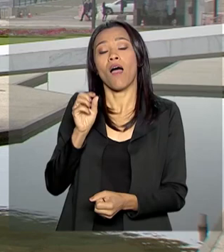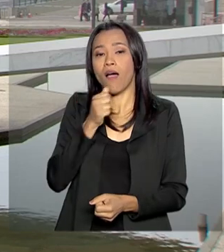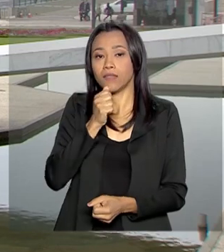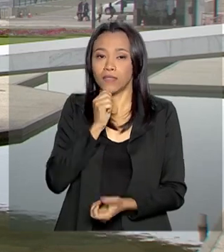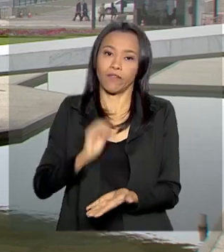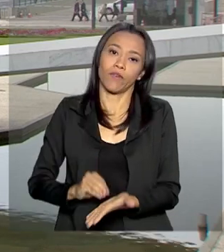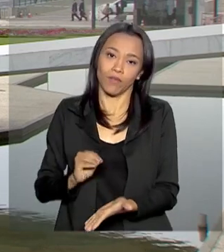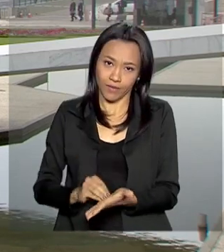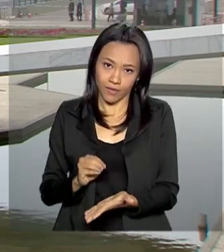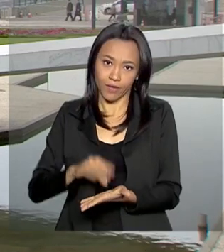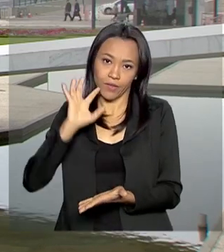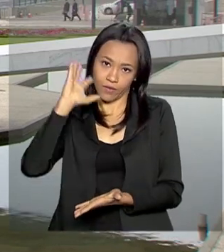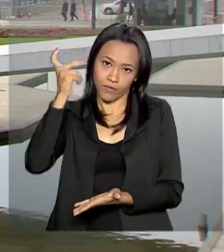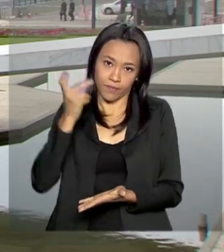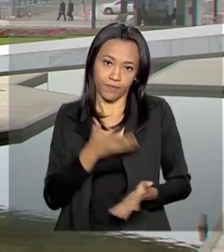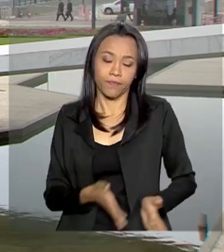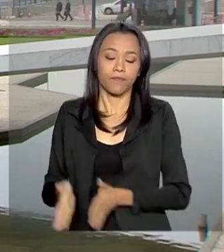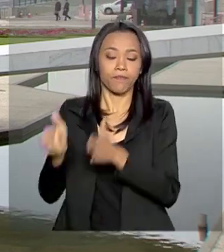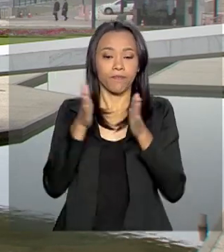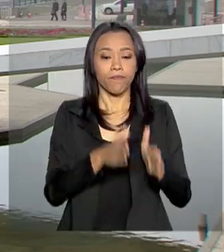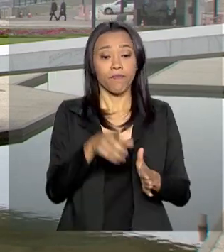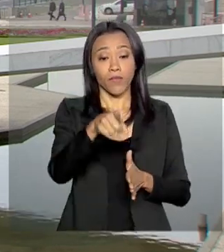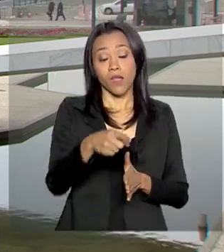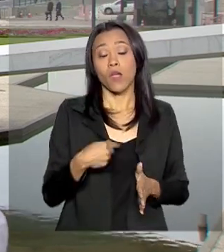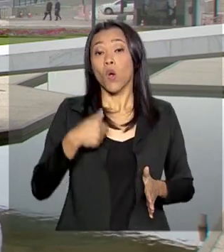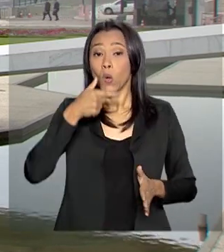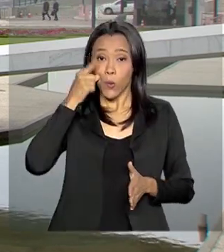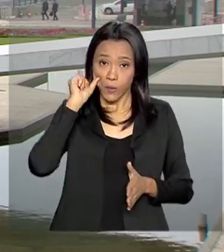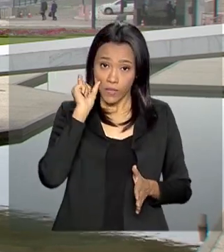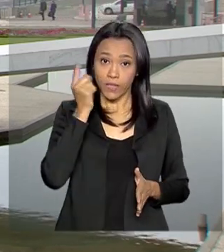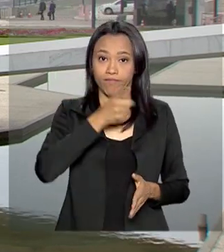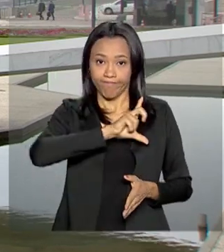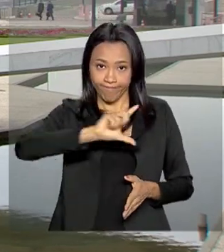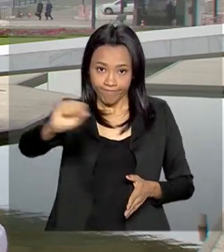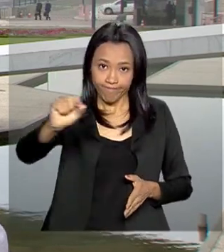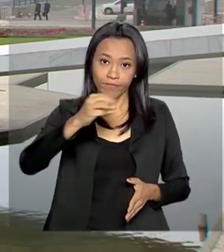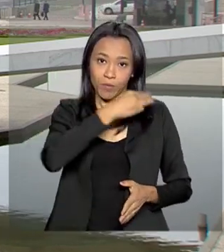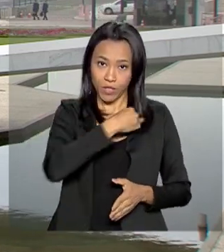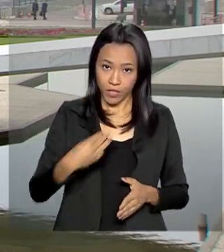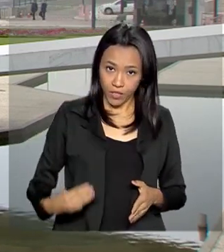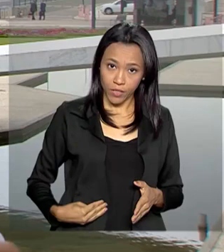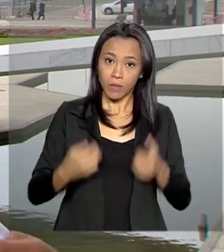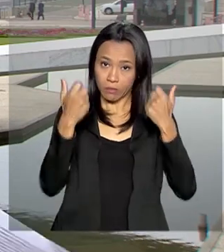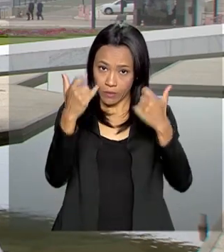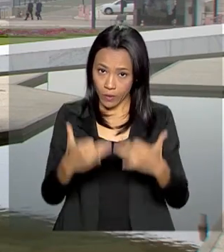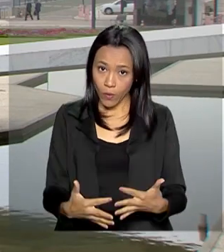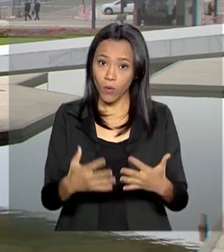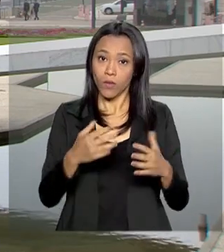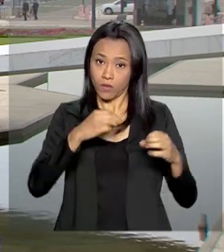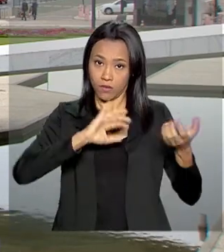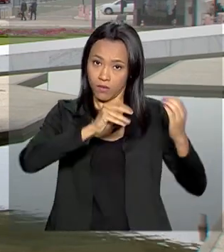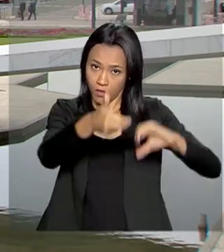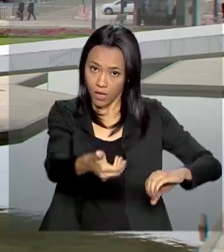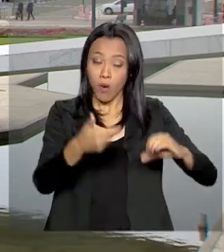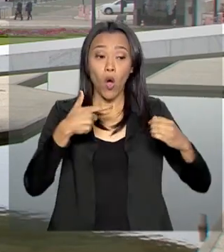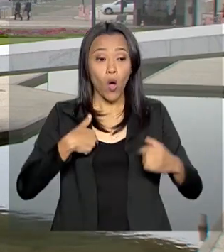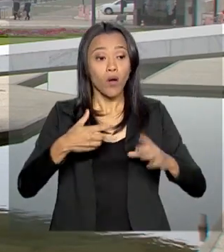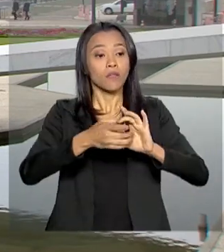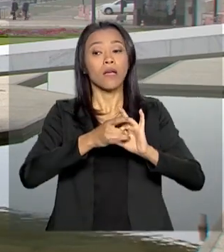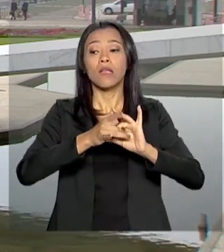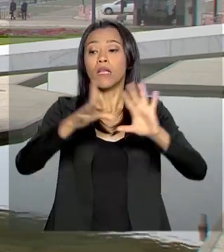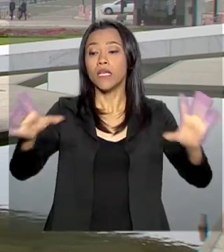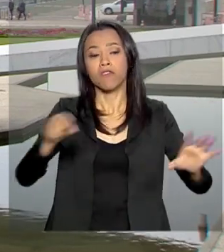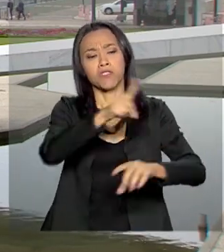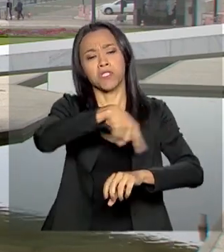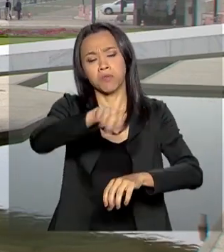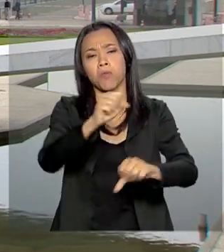Olha, o ministro deixou o plenário ontem dizendo que as portas do MEC estão abertas para os deputados e também para os reitores